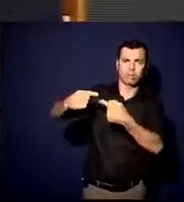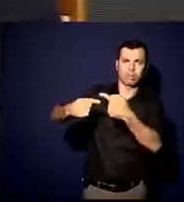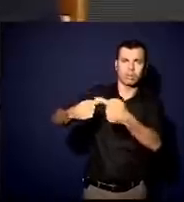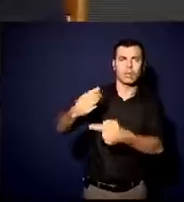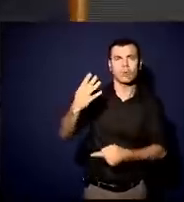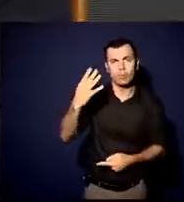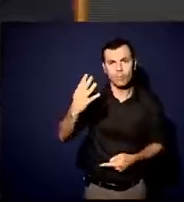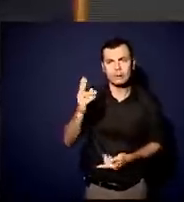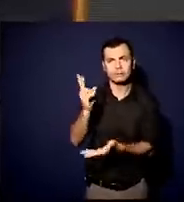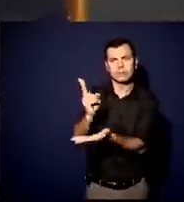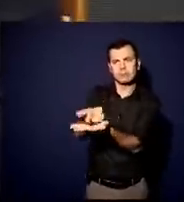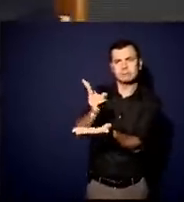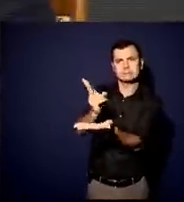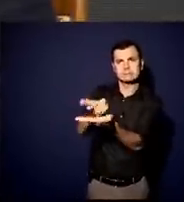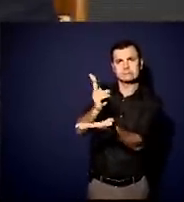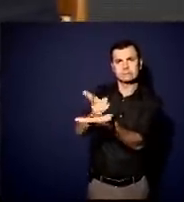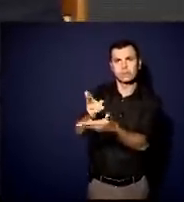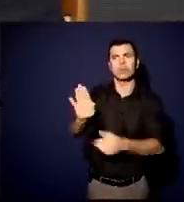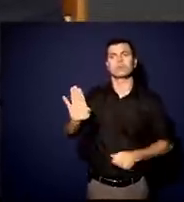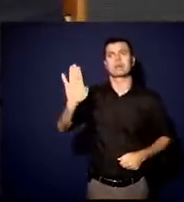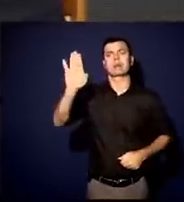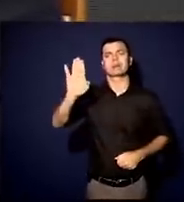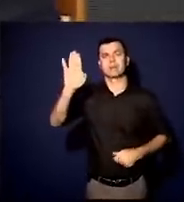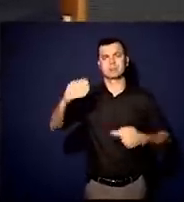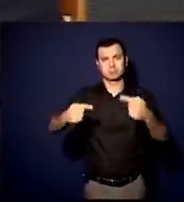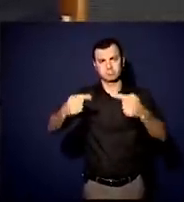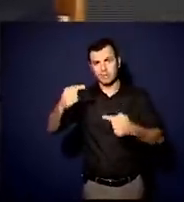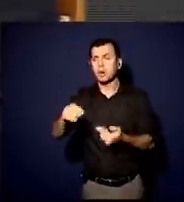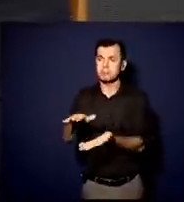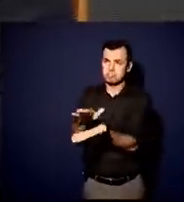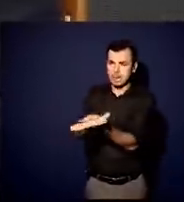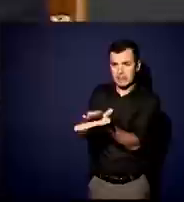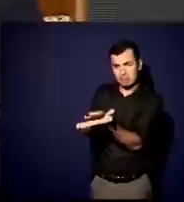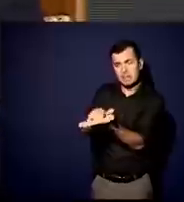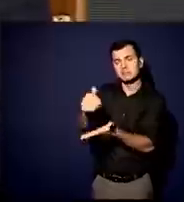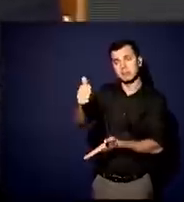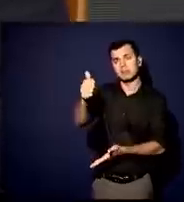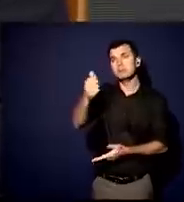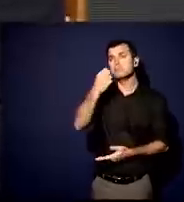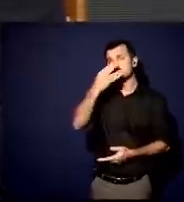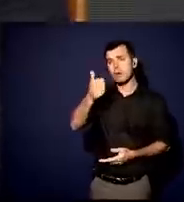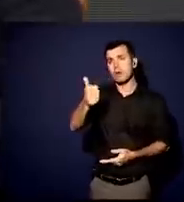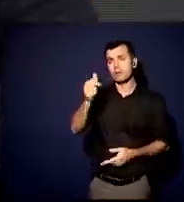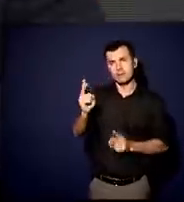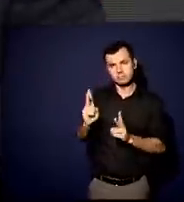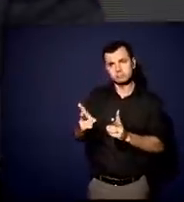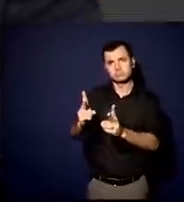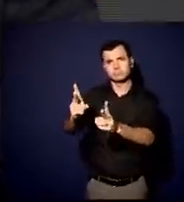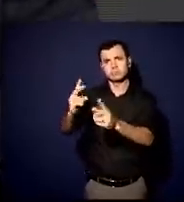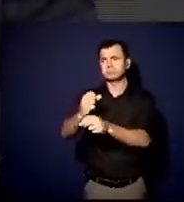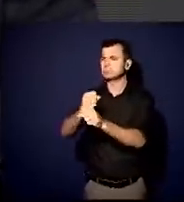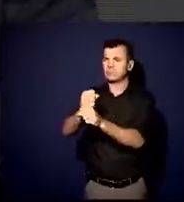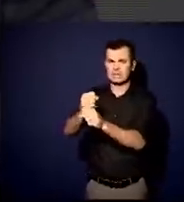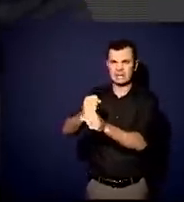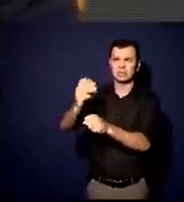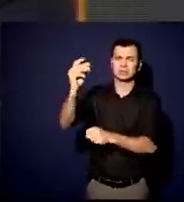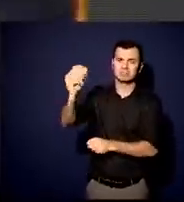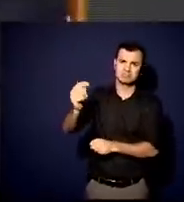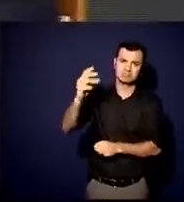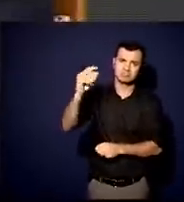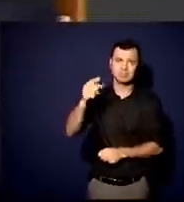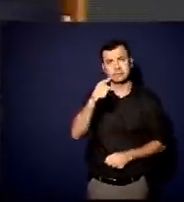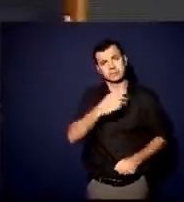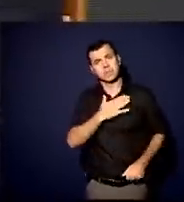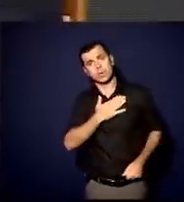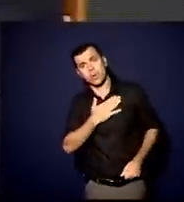Parabéns para ele. Ele é o político mais talentoso, contemporâneo, goste ou não goste dele, do Brasil. Mas isso é uma